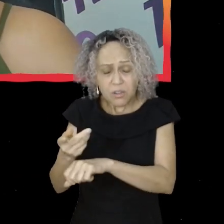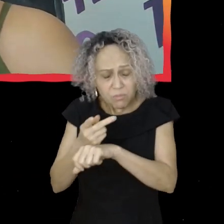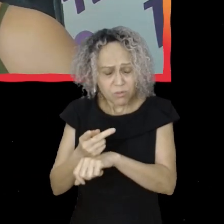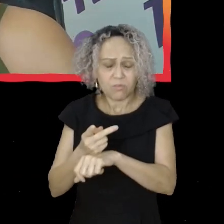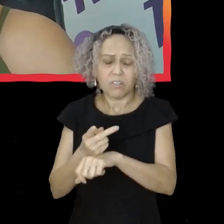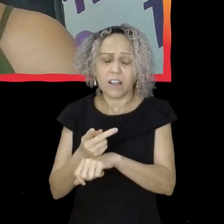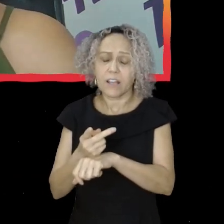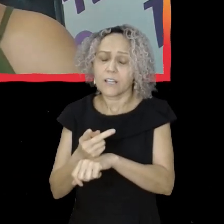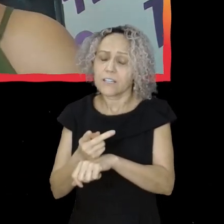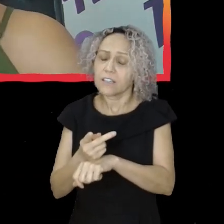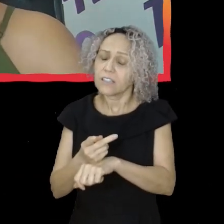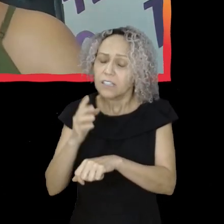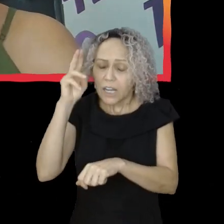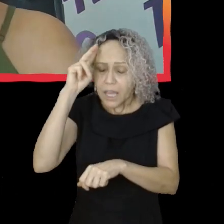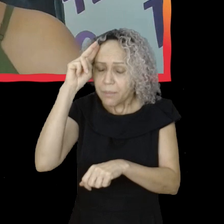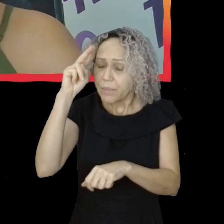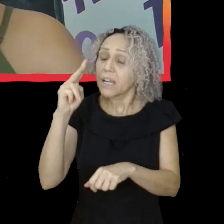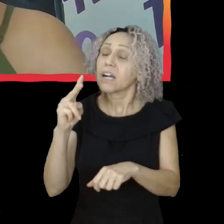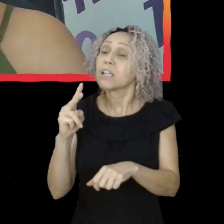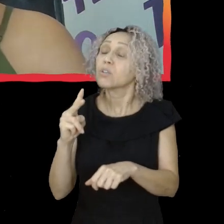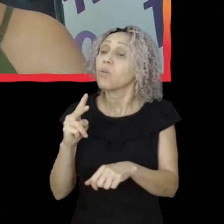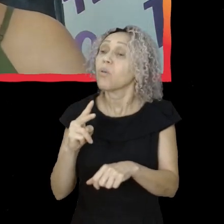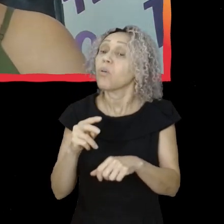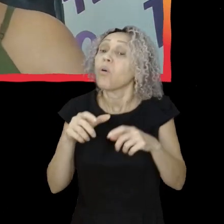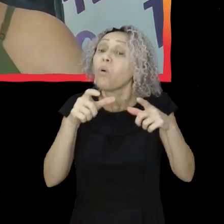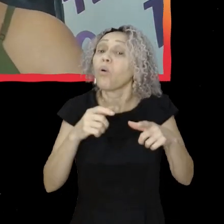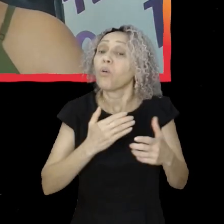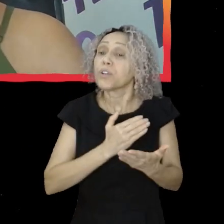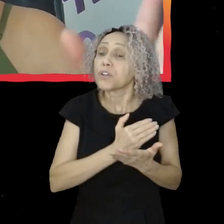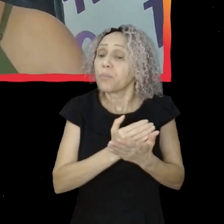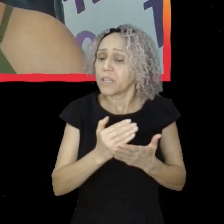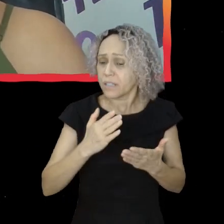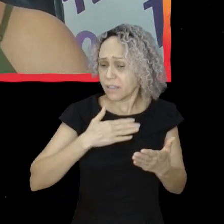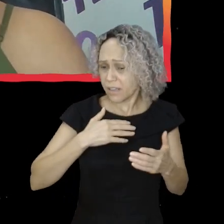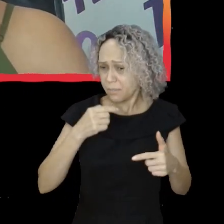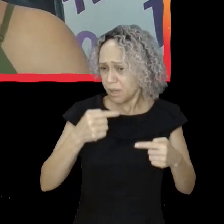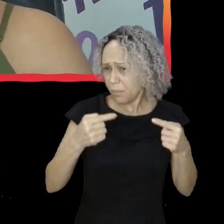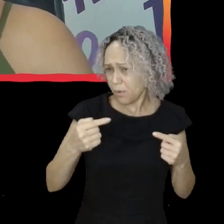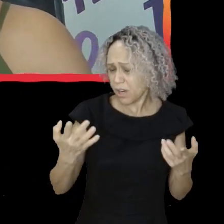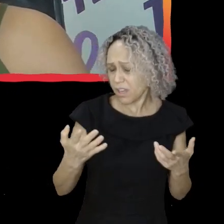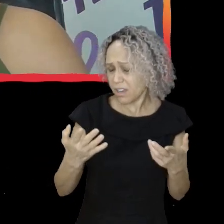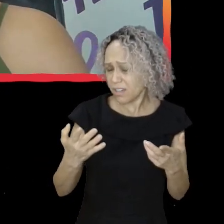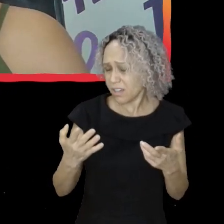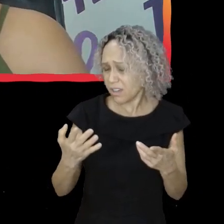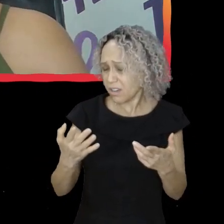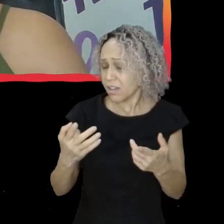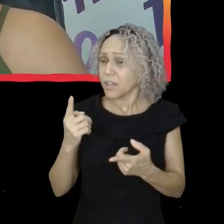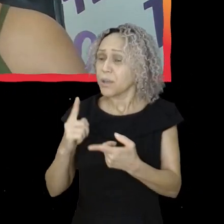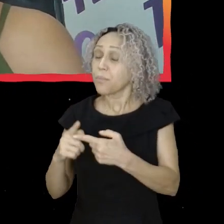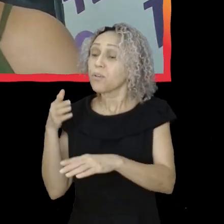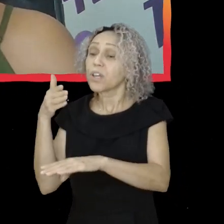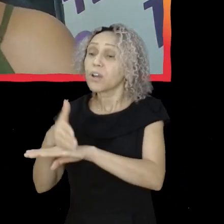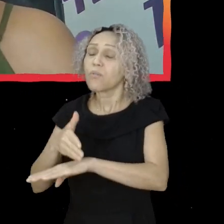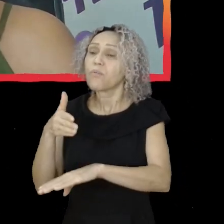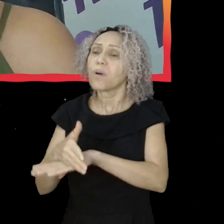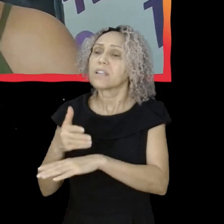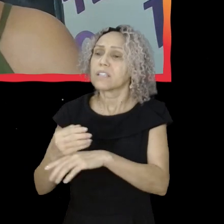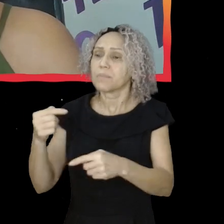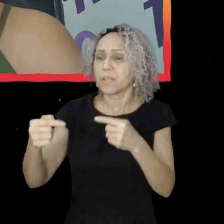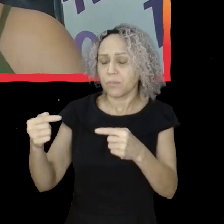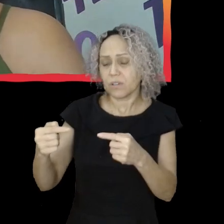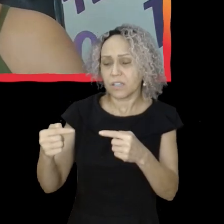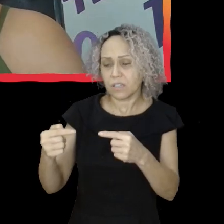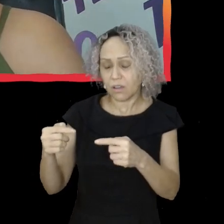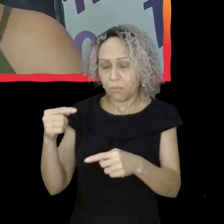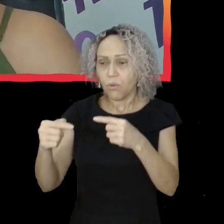e porquê que a gente faz política. Porque eu só faço política para que esse espaço seja instrumento, sim, das nossas lutas e seja instrumento,